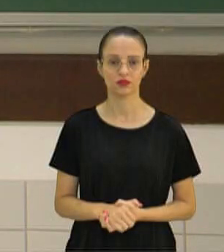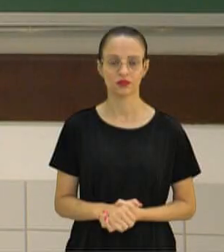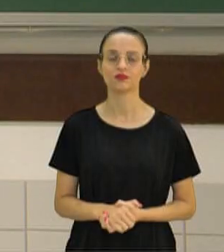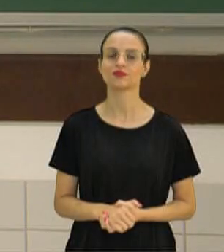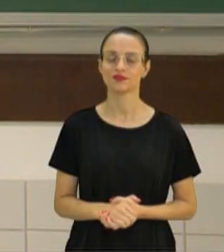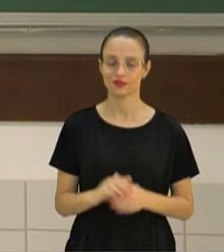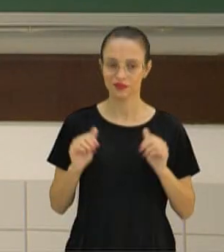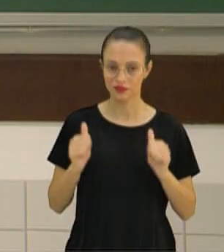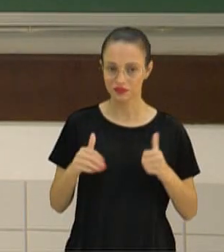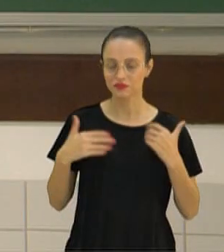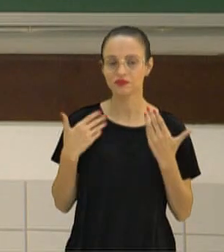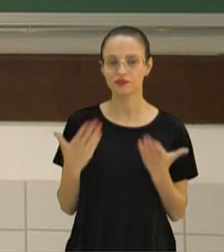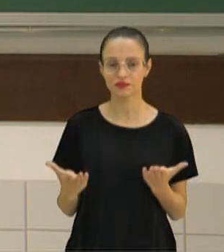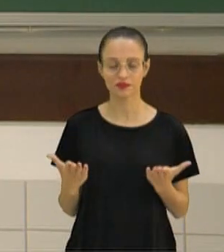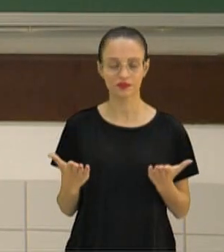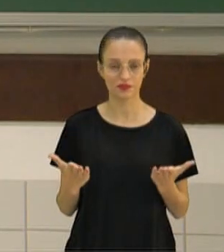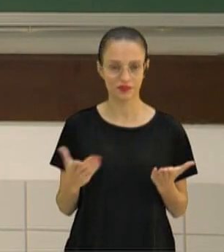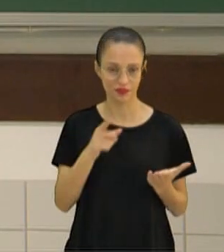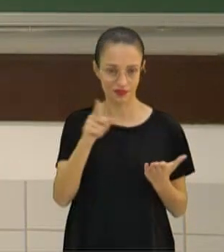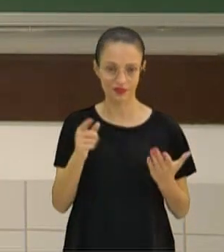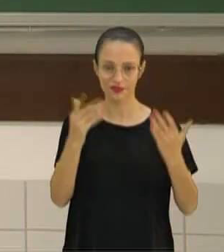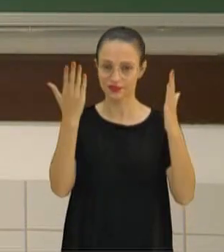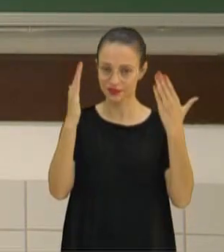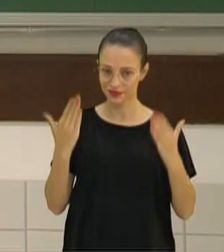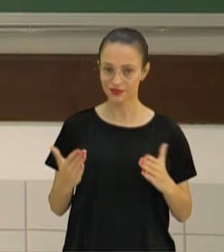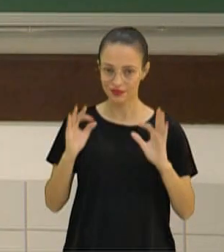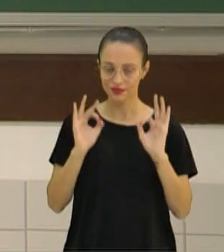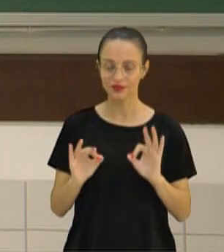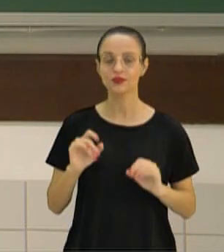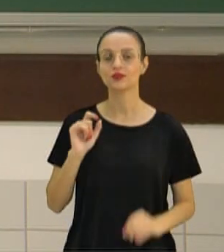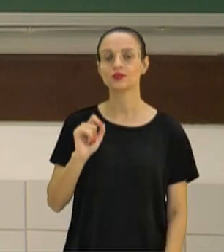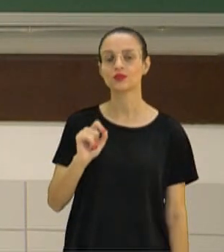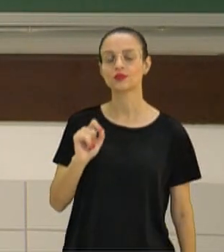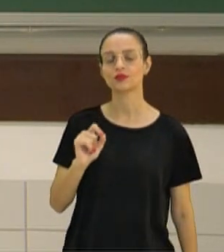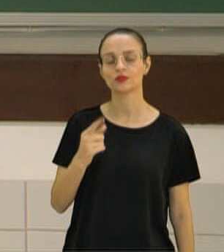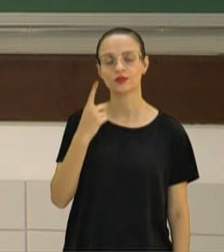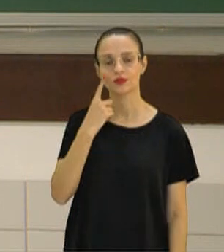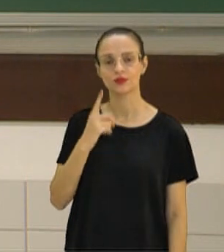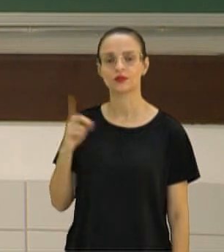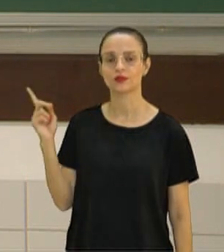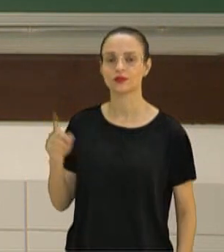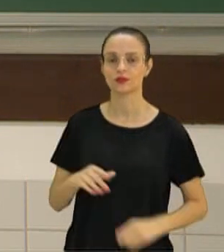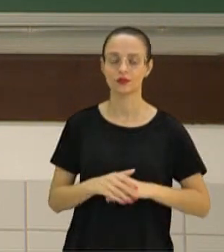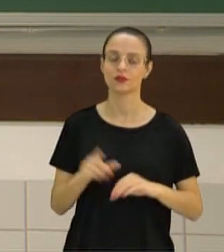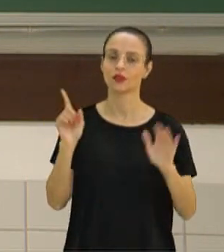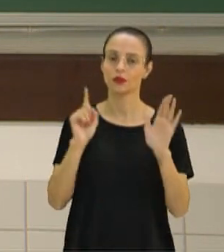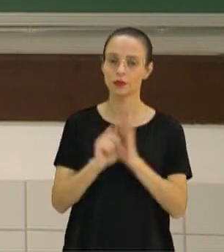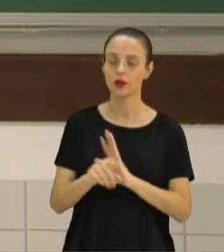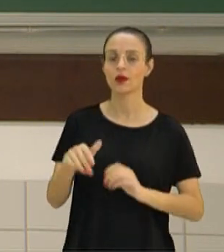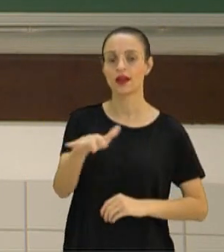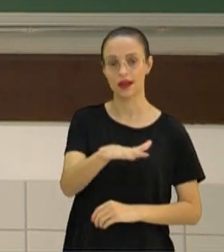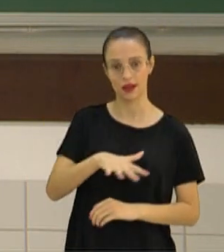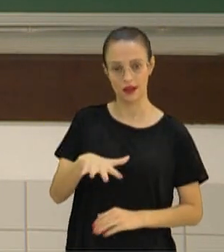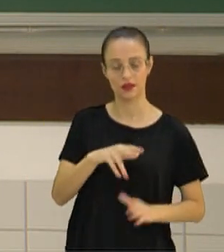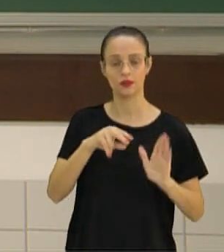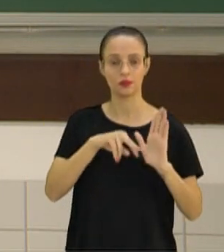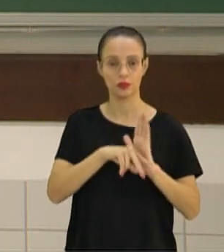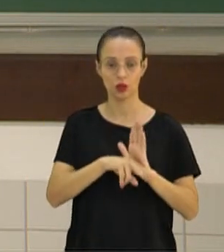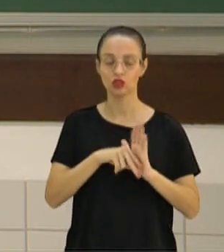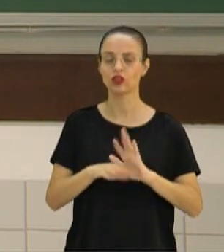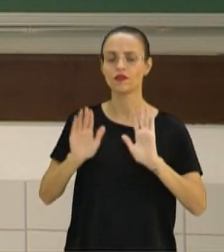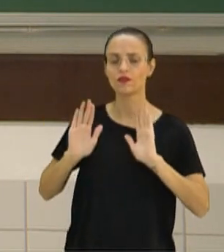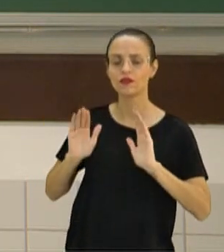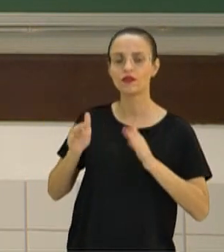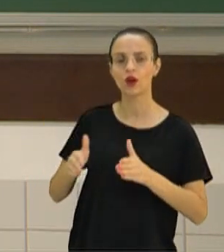E então, pessoal, vocês analisaram bem a questão? O que ela afirma aqui? Vamos acompanhar. Ele pergunta a área da biologia que se